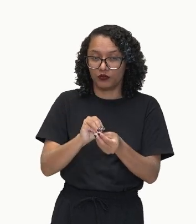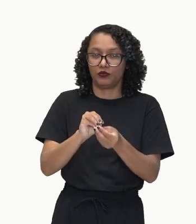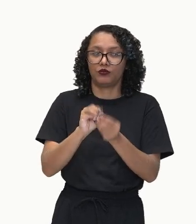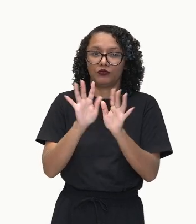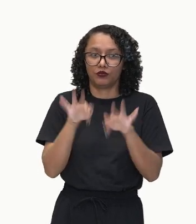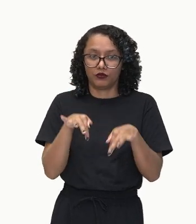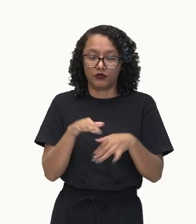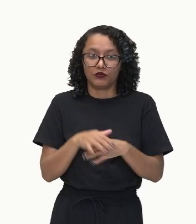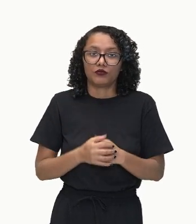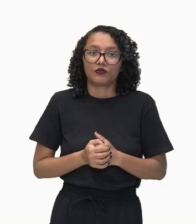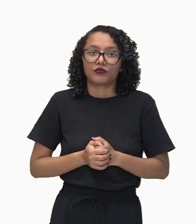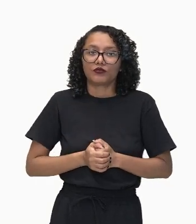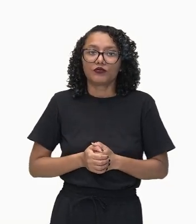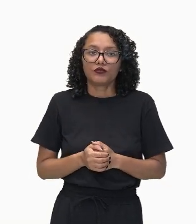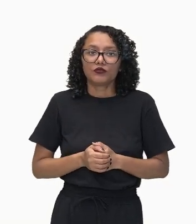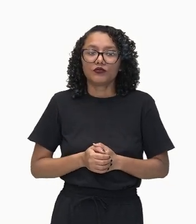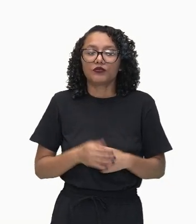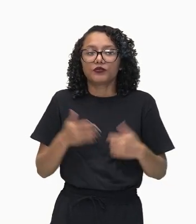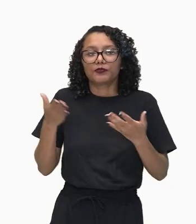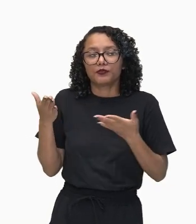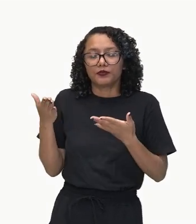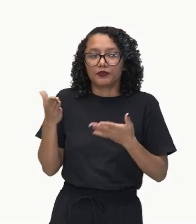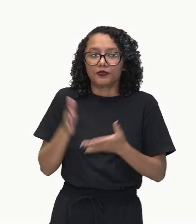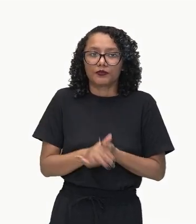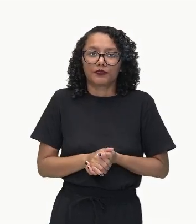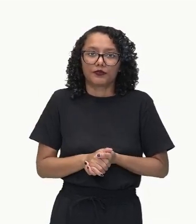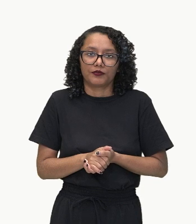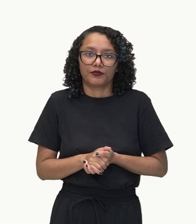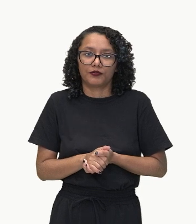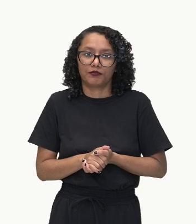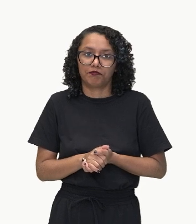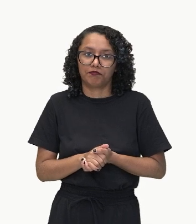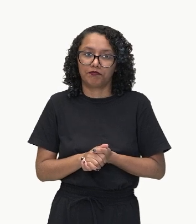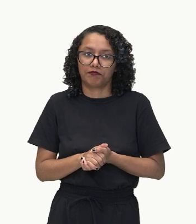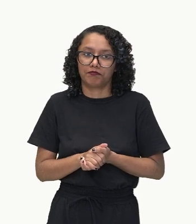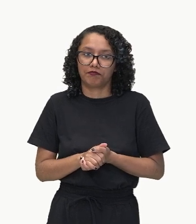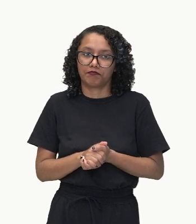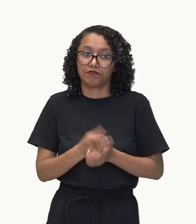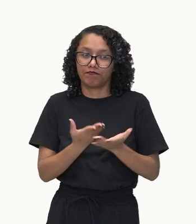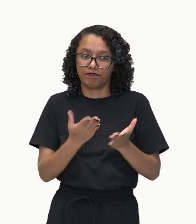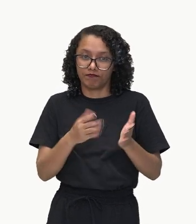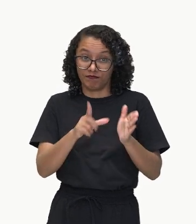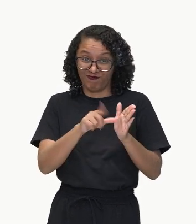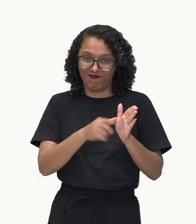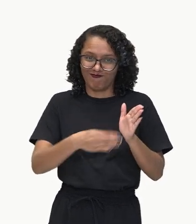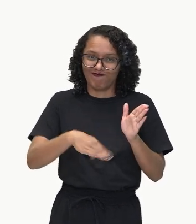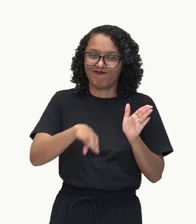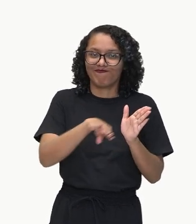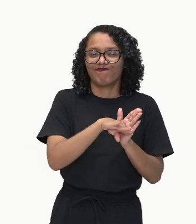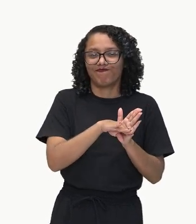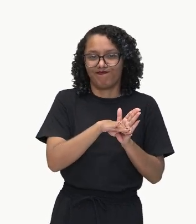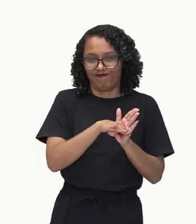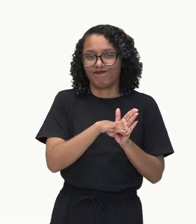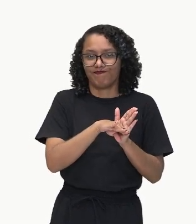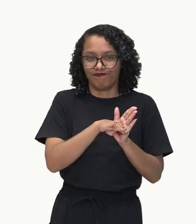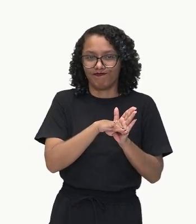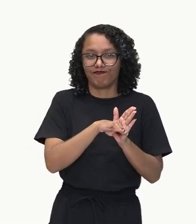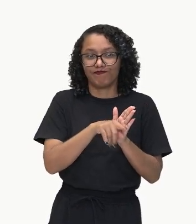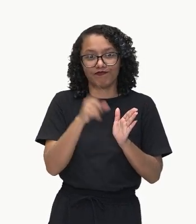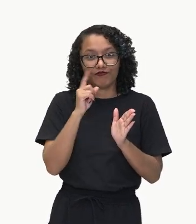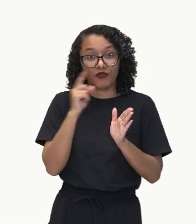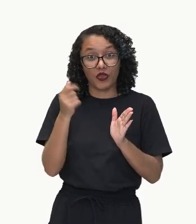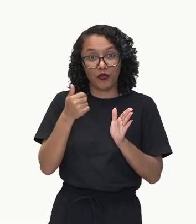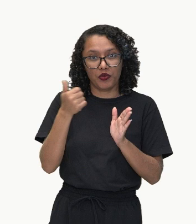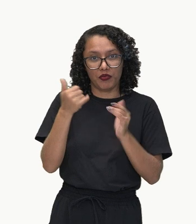Outro exemplo aí pra você. Vamos lá. Olha só. Cheguei atrasada. Essa é a informação que nós temos aqui na primeira